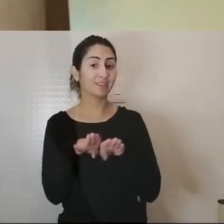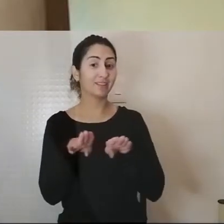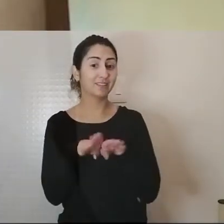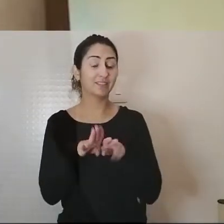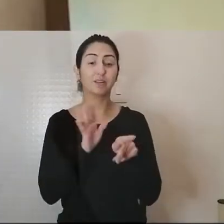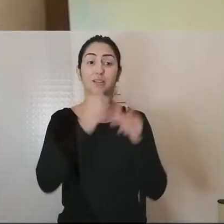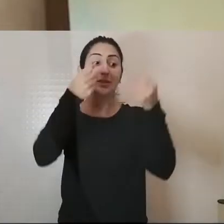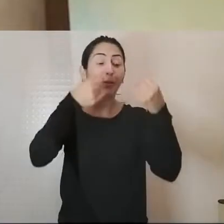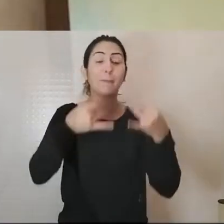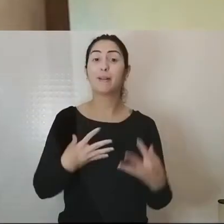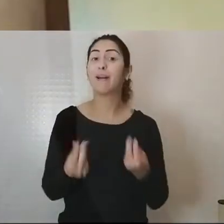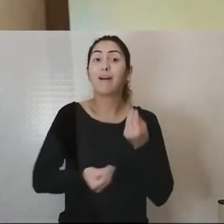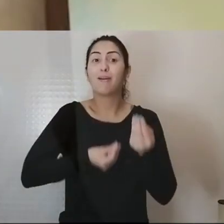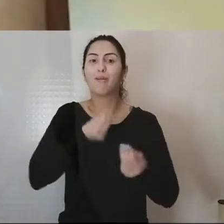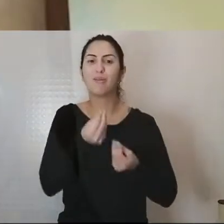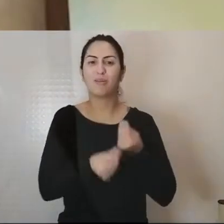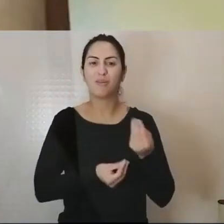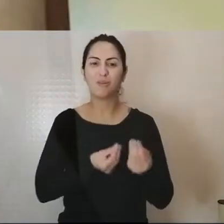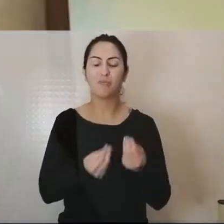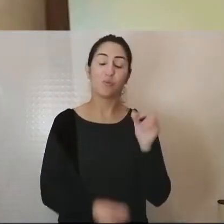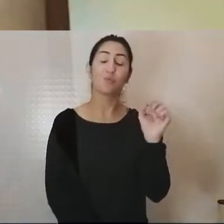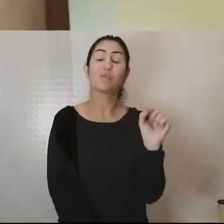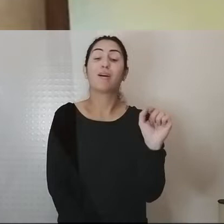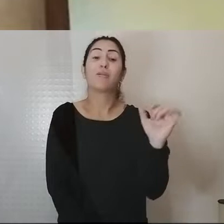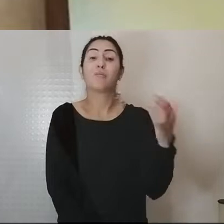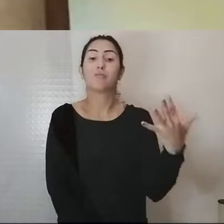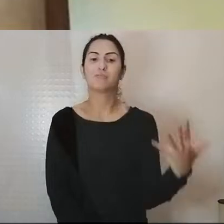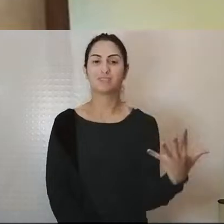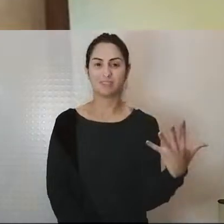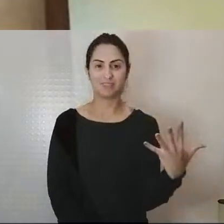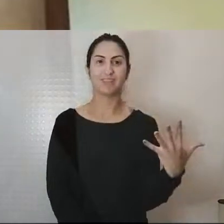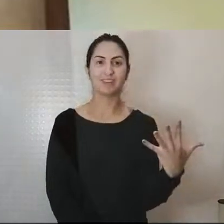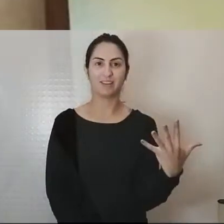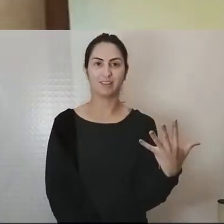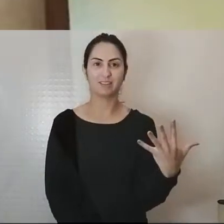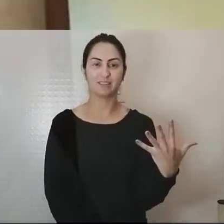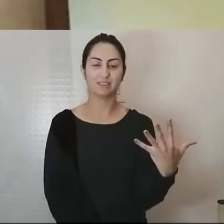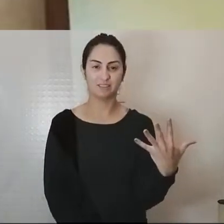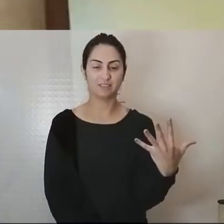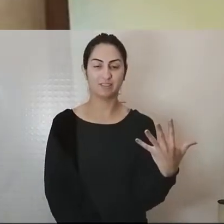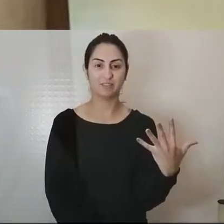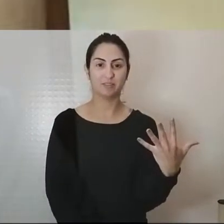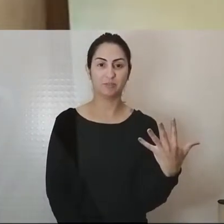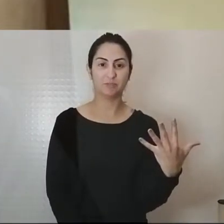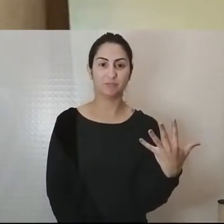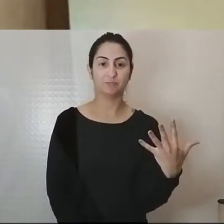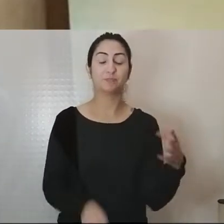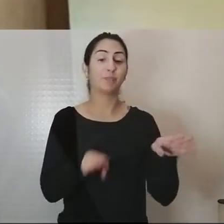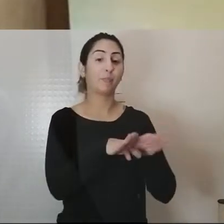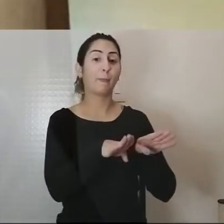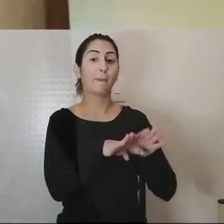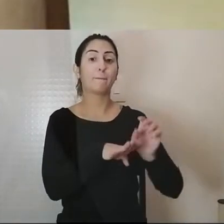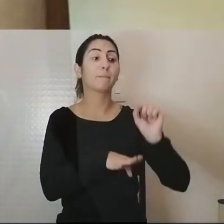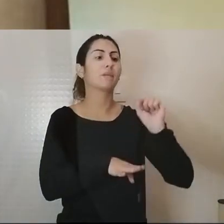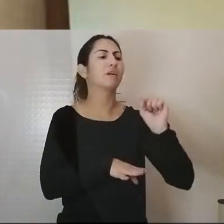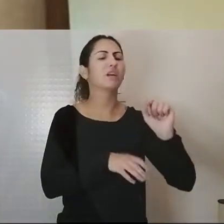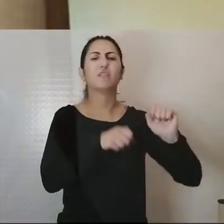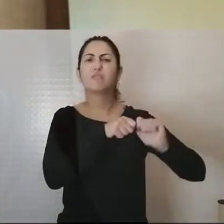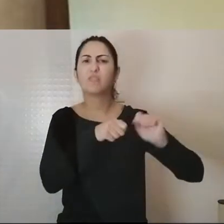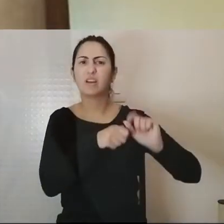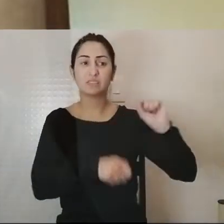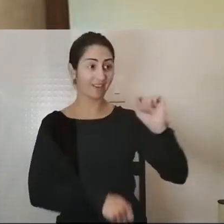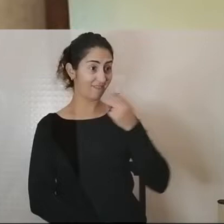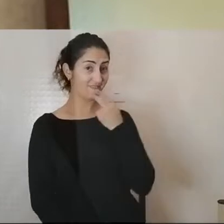divergentes sobre as causas endógenas ou exógenas e sobre quem fomenta e quem